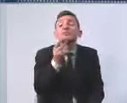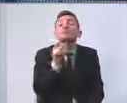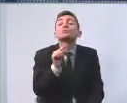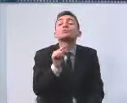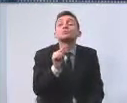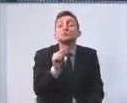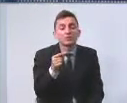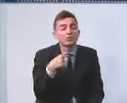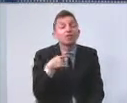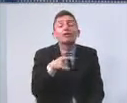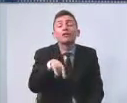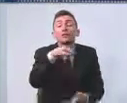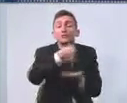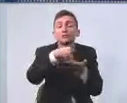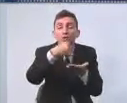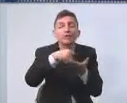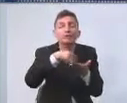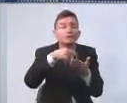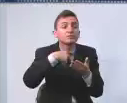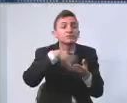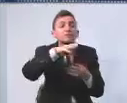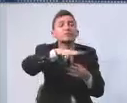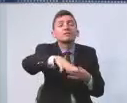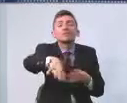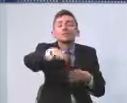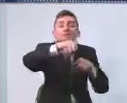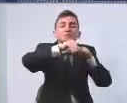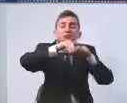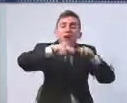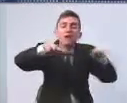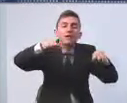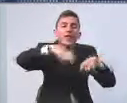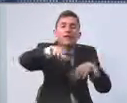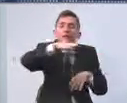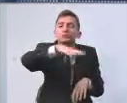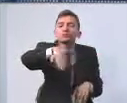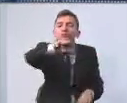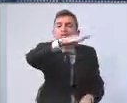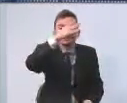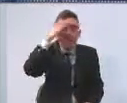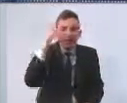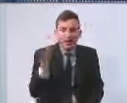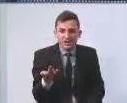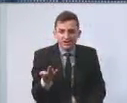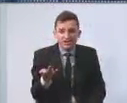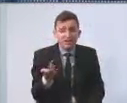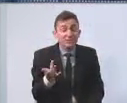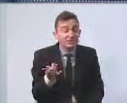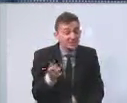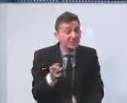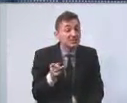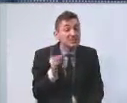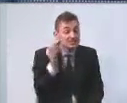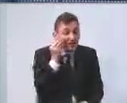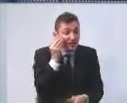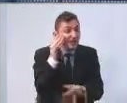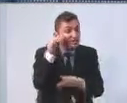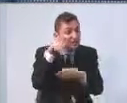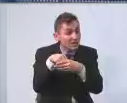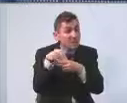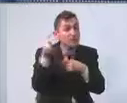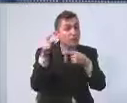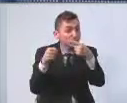ela permeia inúmeros setores da sociedade, inclusive e em especial setores políticos,